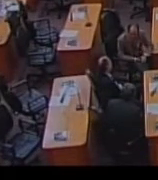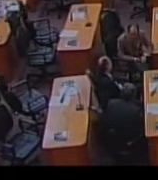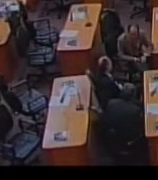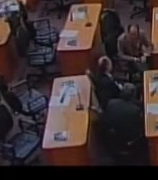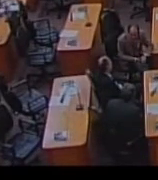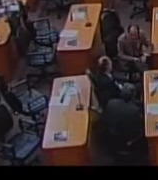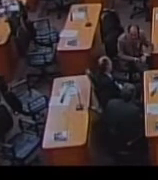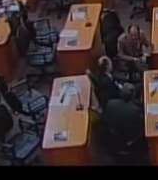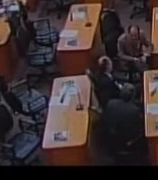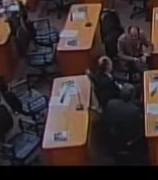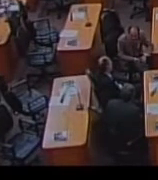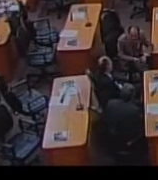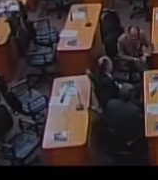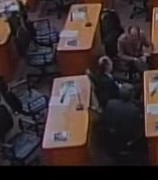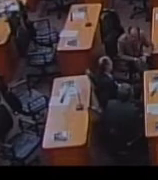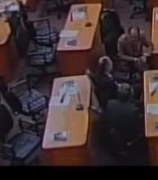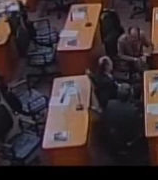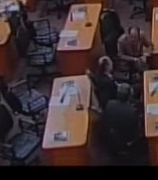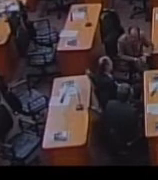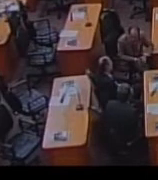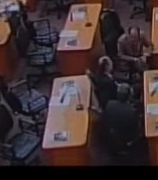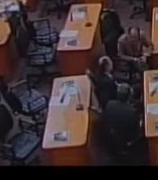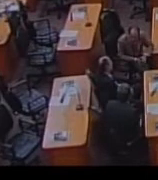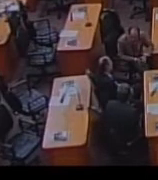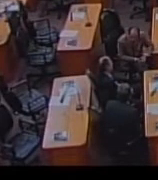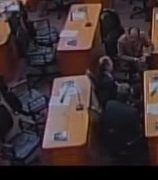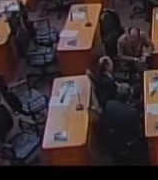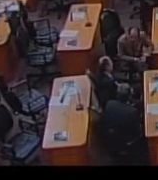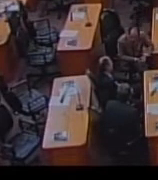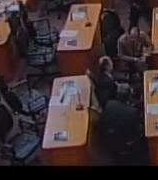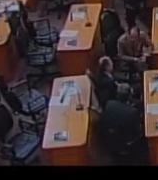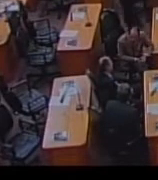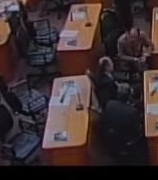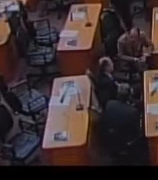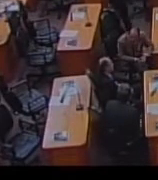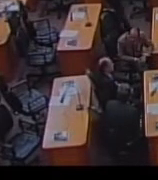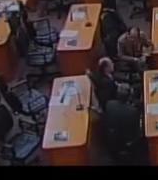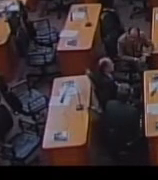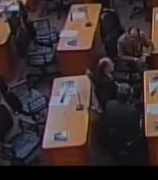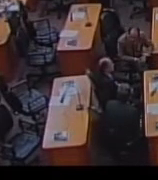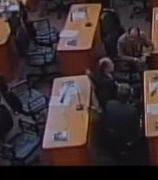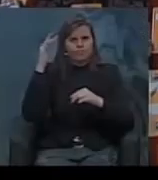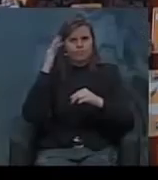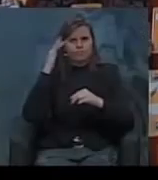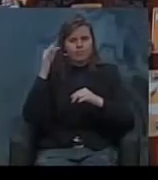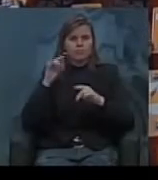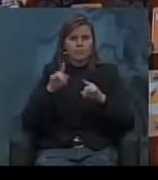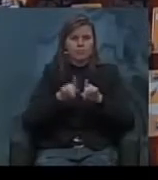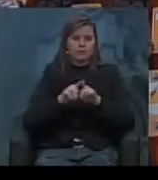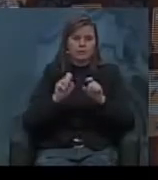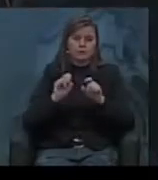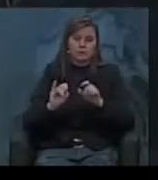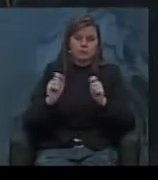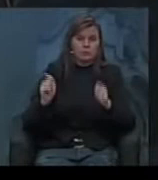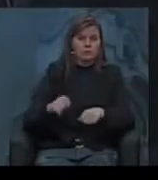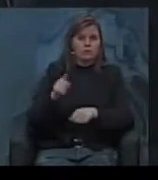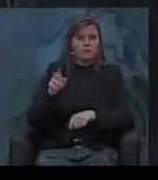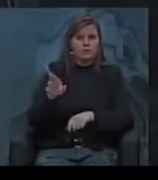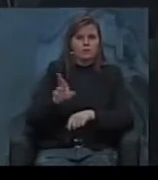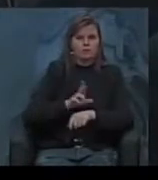uma grande escolha. Eu faço apenas duas colocações, professor Cássio, para a sua reflexão. E, obviamente, se for possível, uma resposta.